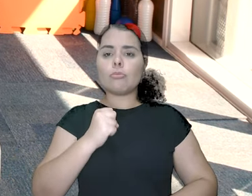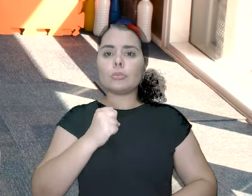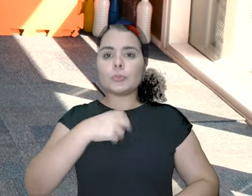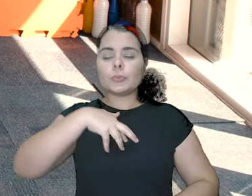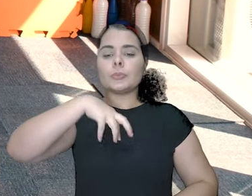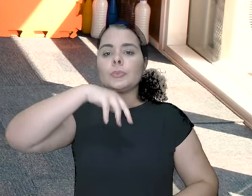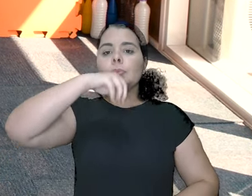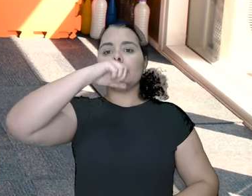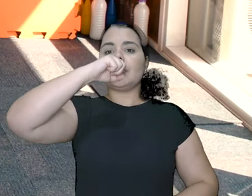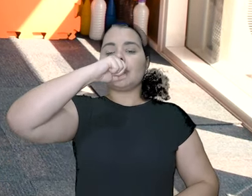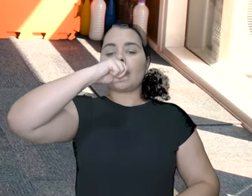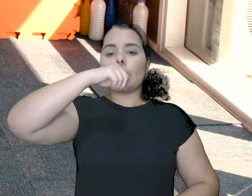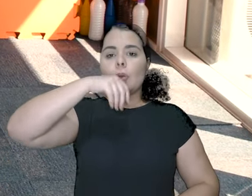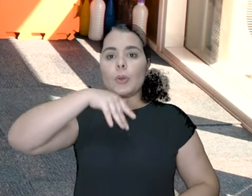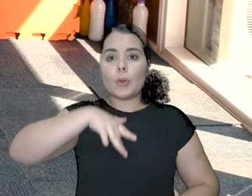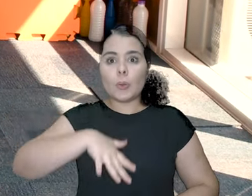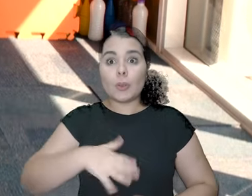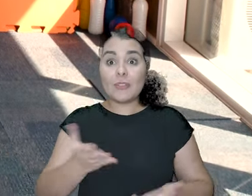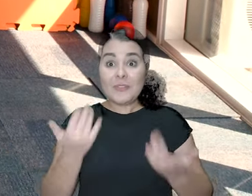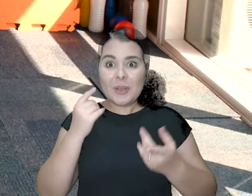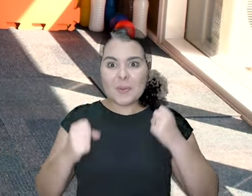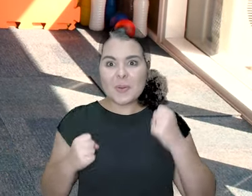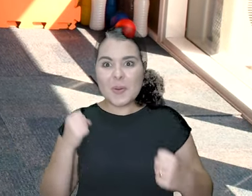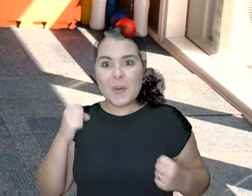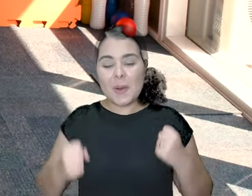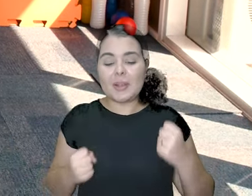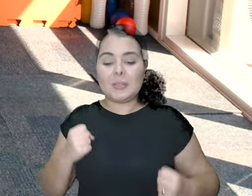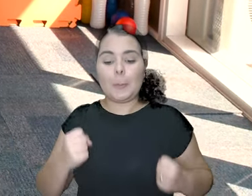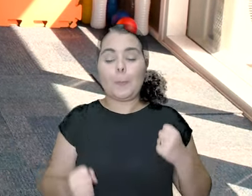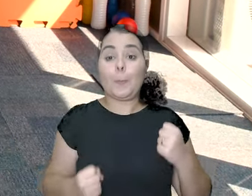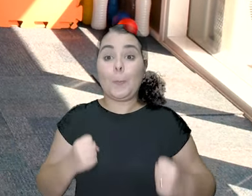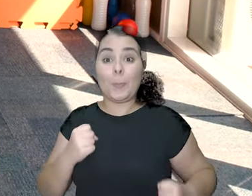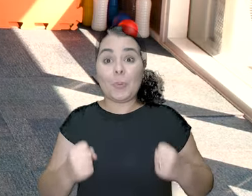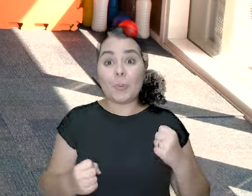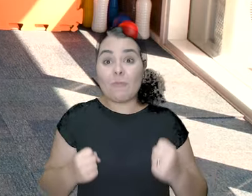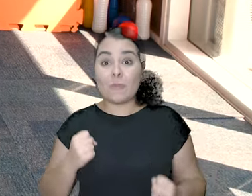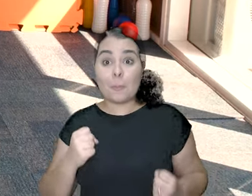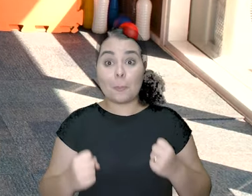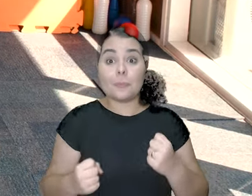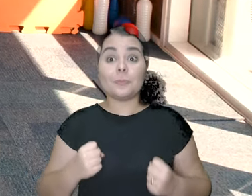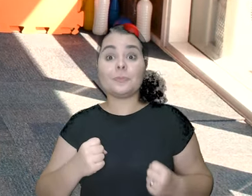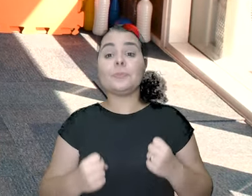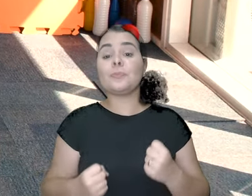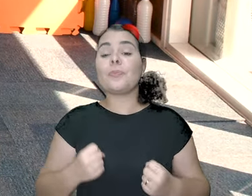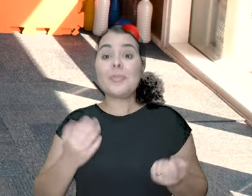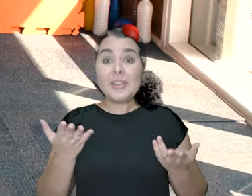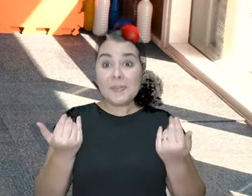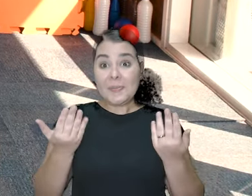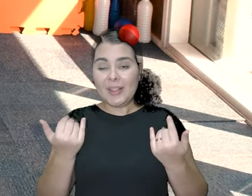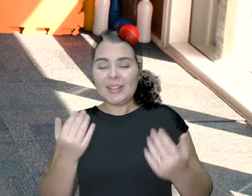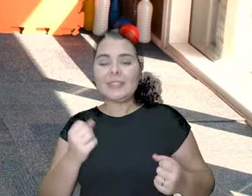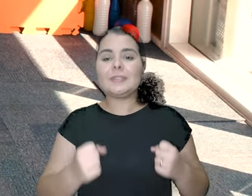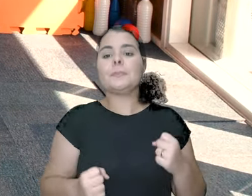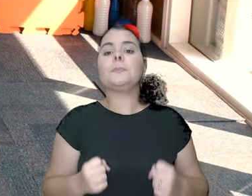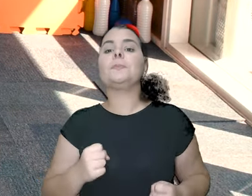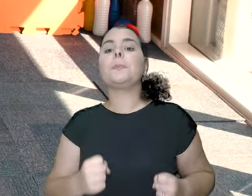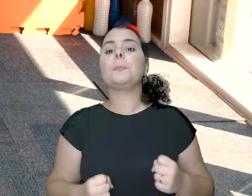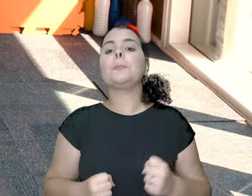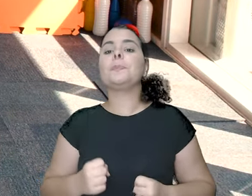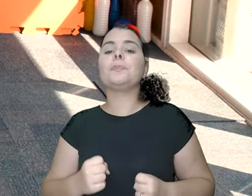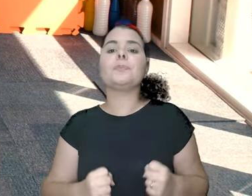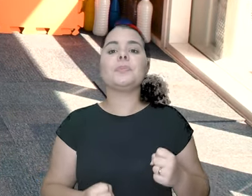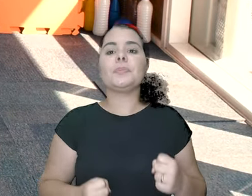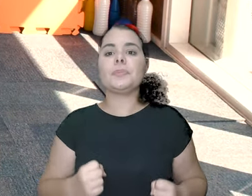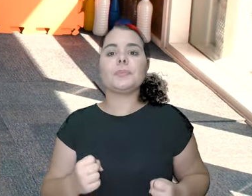abdômen. Inspira. Começou. Correndo. Tirando o pé do chão.